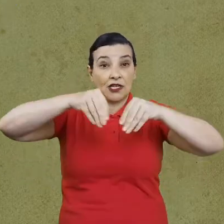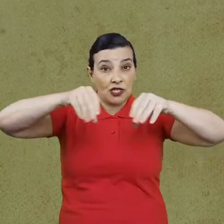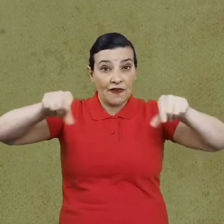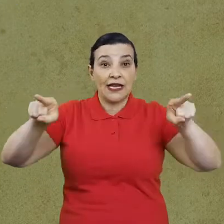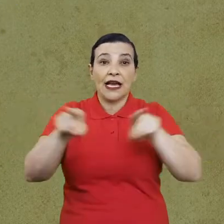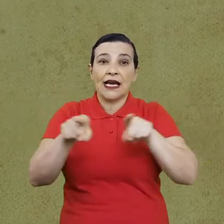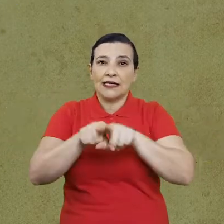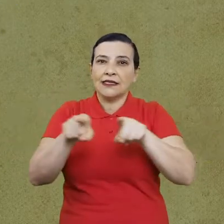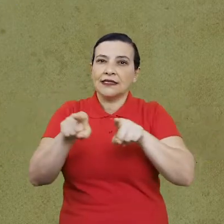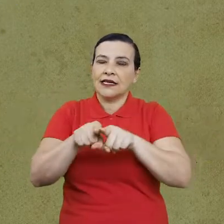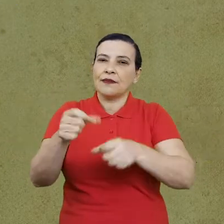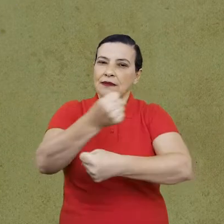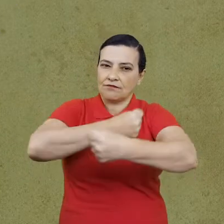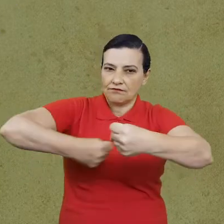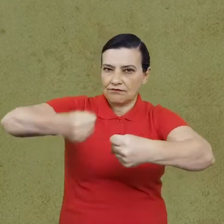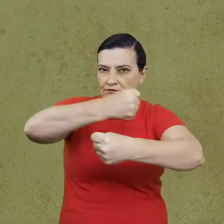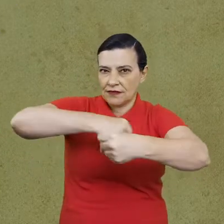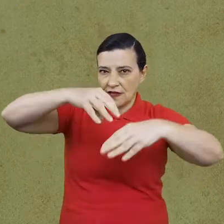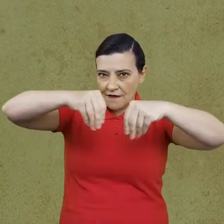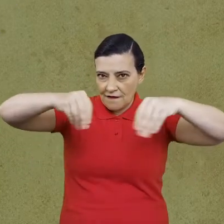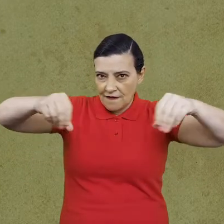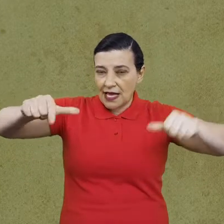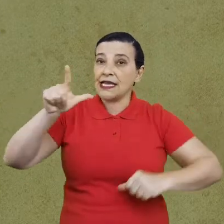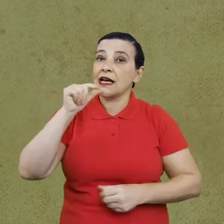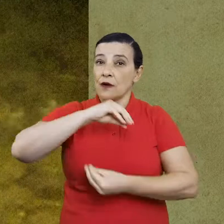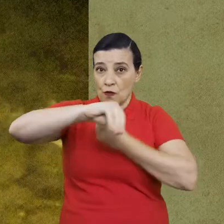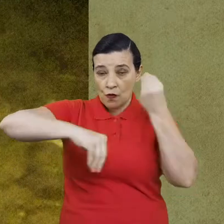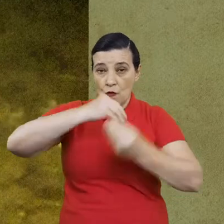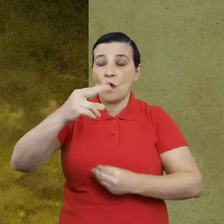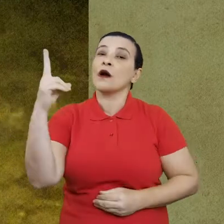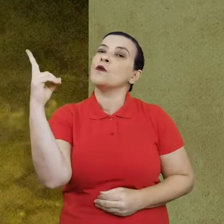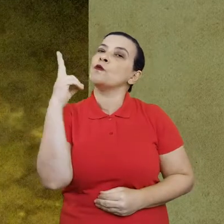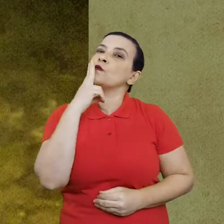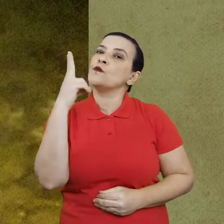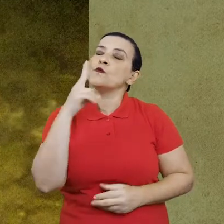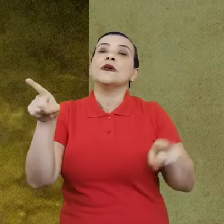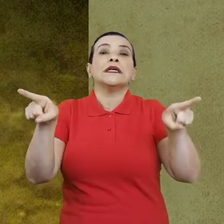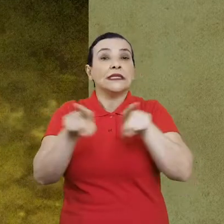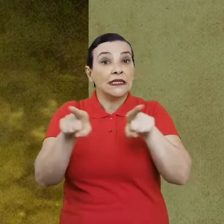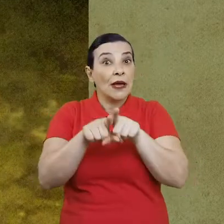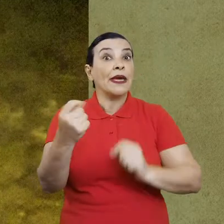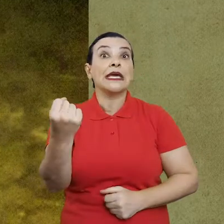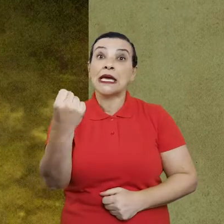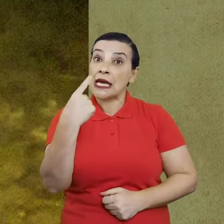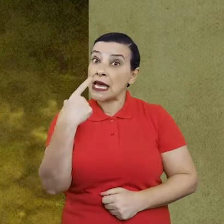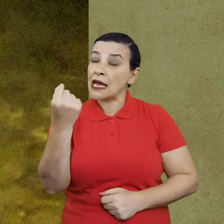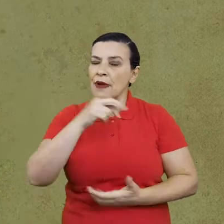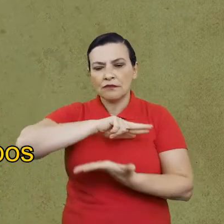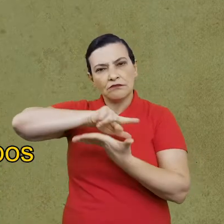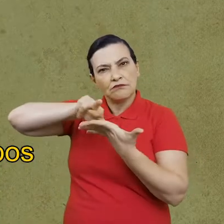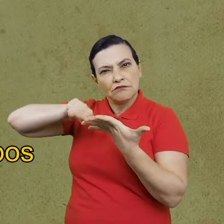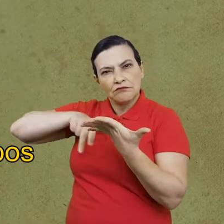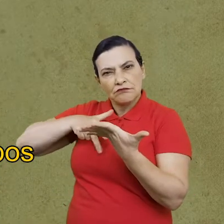cigarro, fumo, tabaco, entre outros. Outros tipos de remédios medicinais utilizados pelo meu povo são